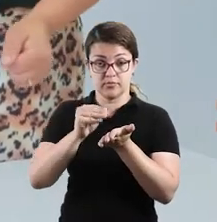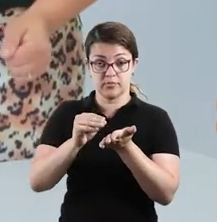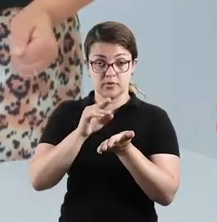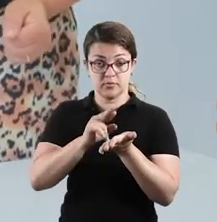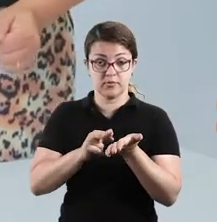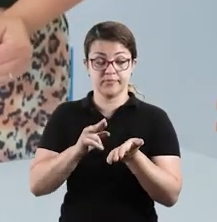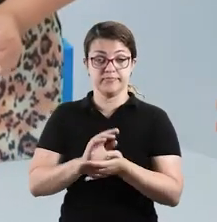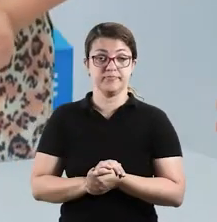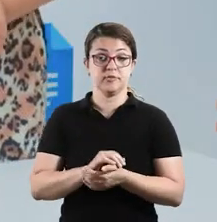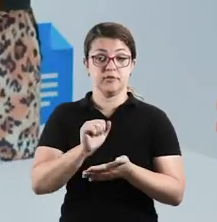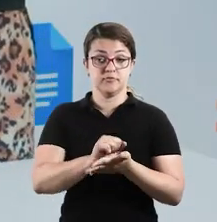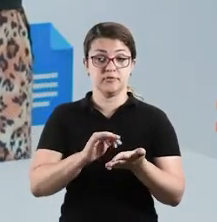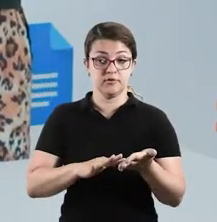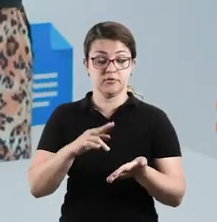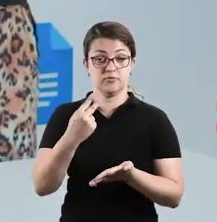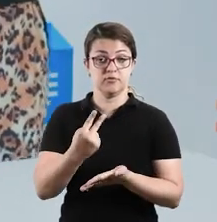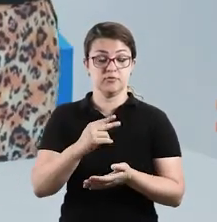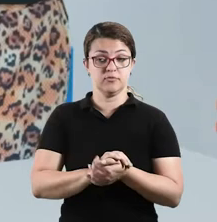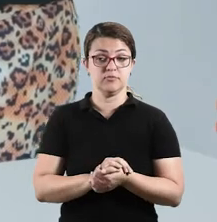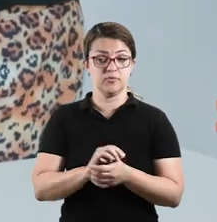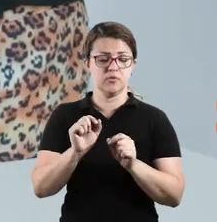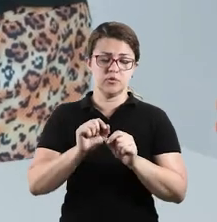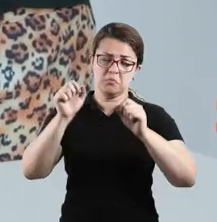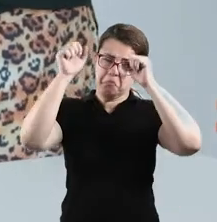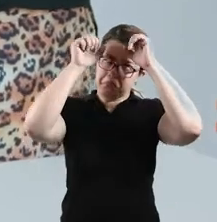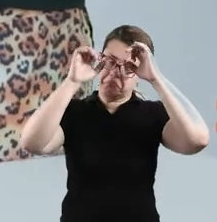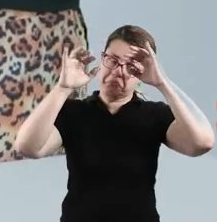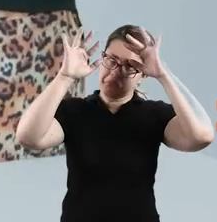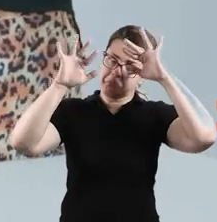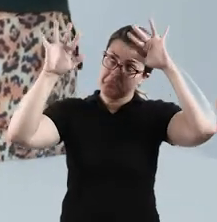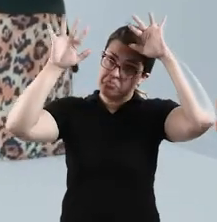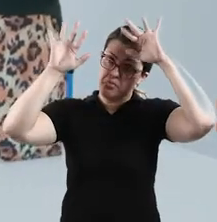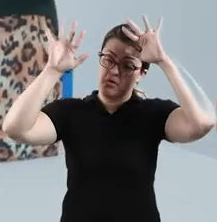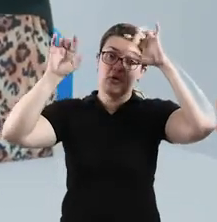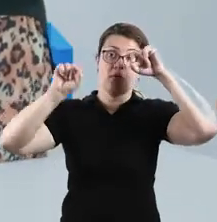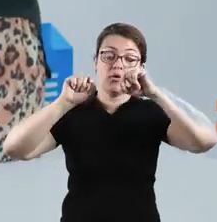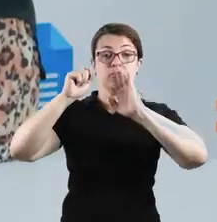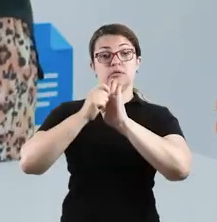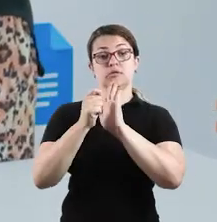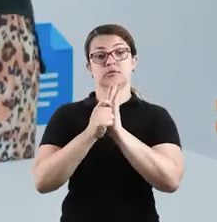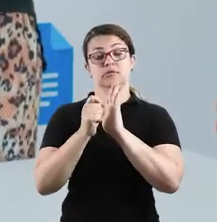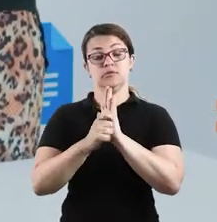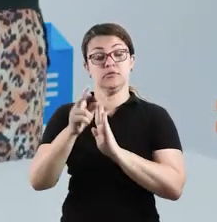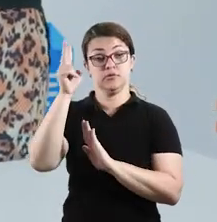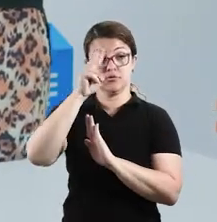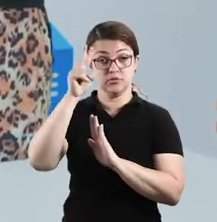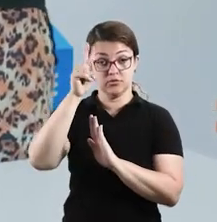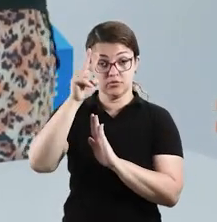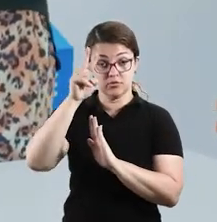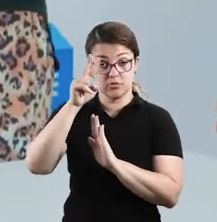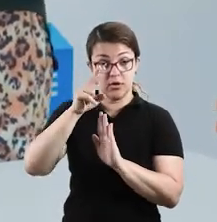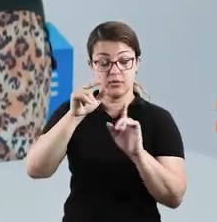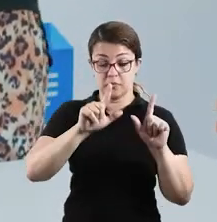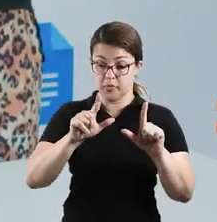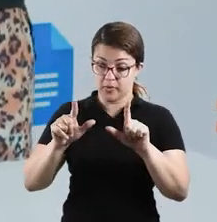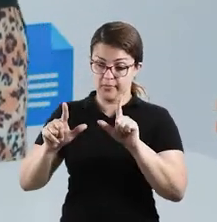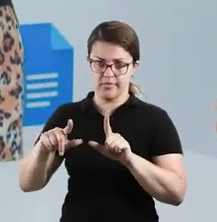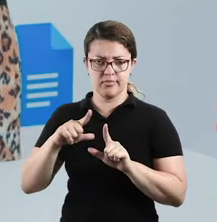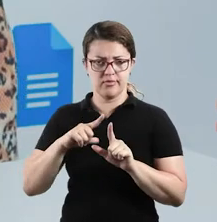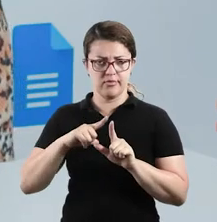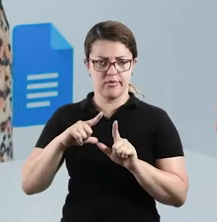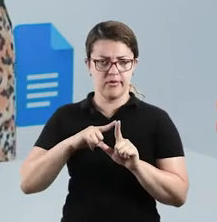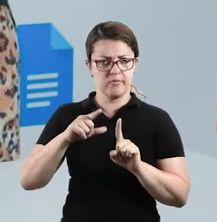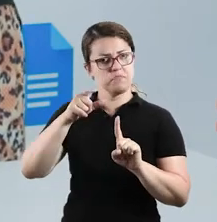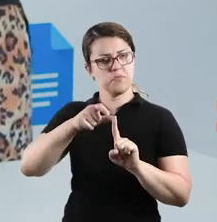Na atividade 2, nós vamos falar dos tipos de balões e produção escrita. Então, nas histórias em quadrinhos, vocês percebem que tem vários